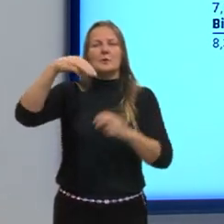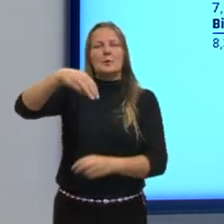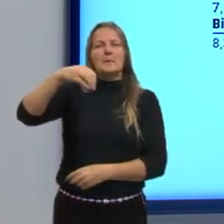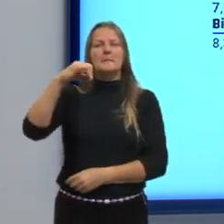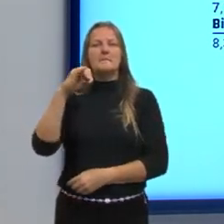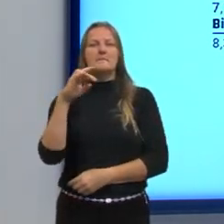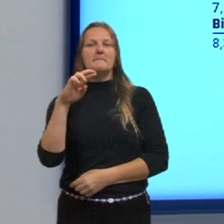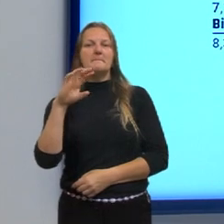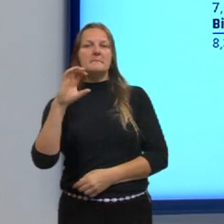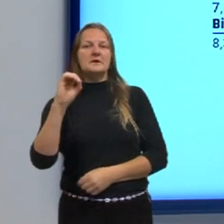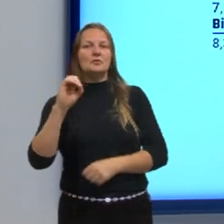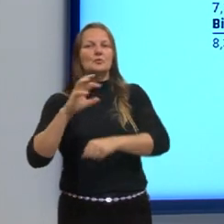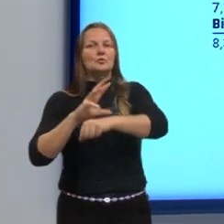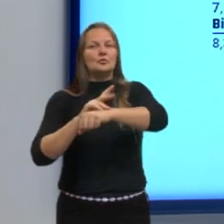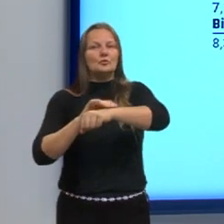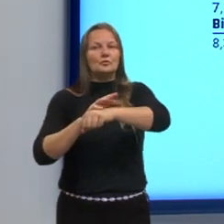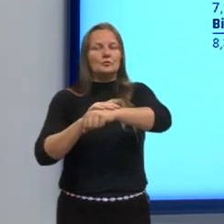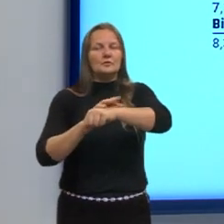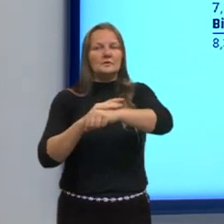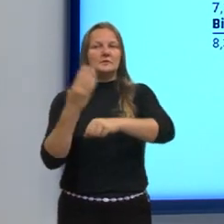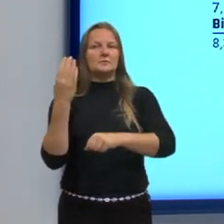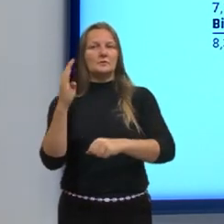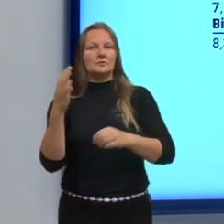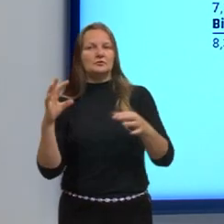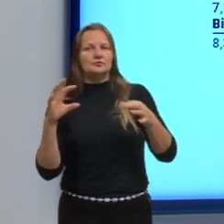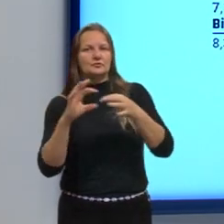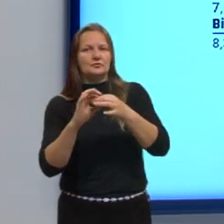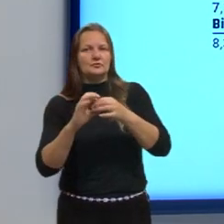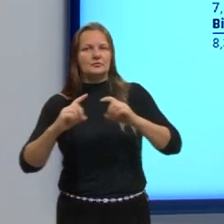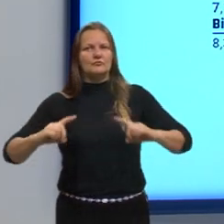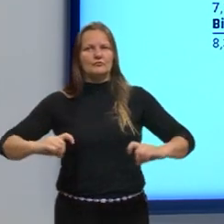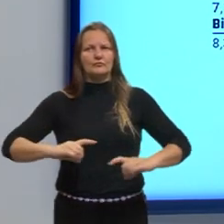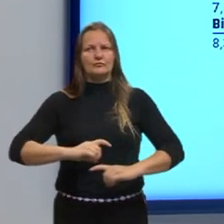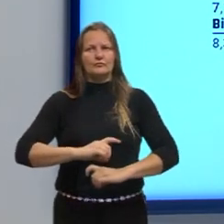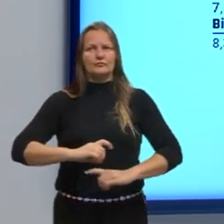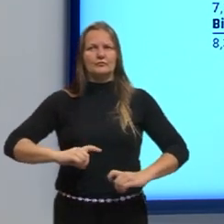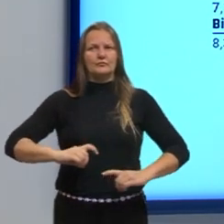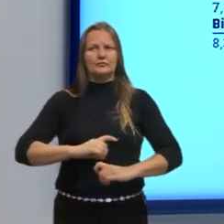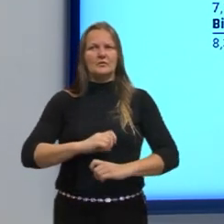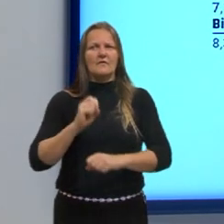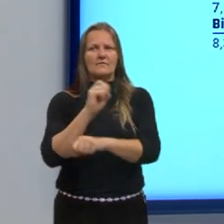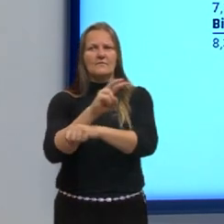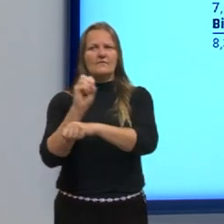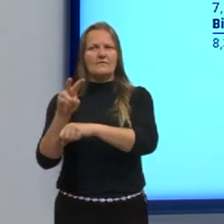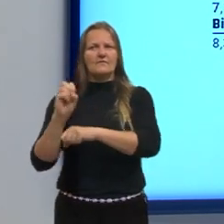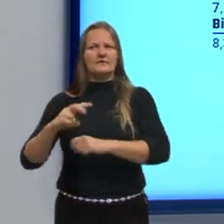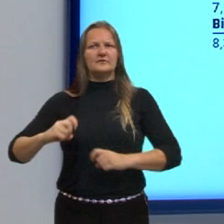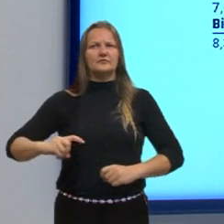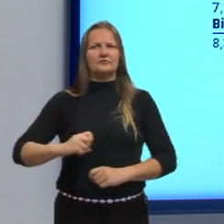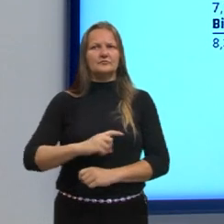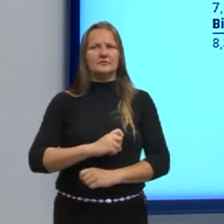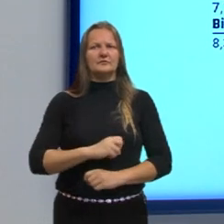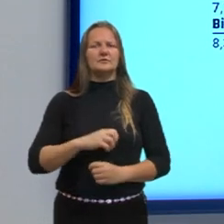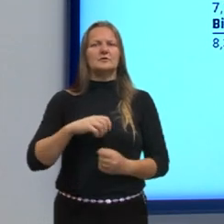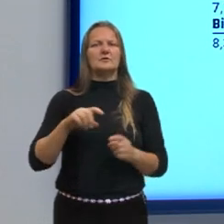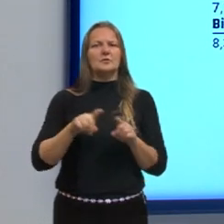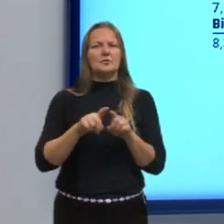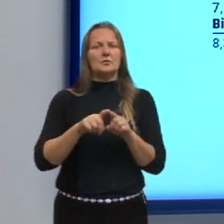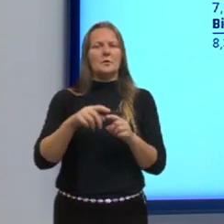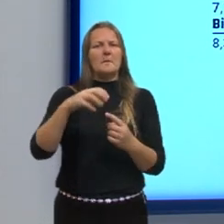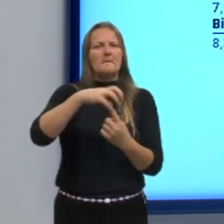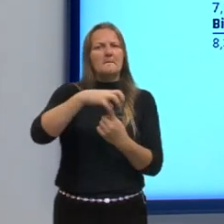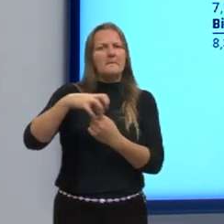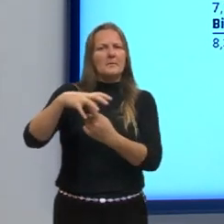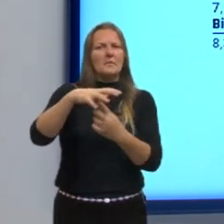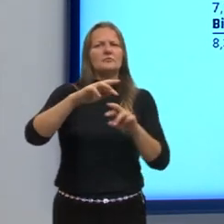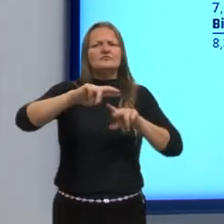Microbiologia e doenças associadas, então, aos micro-organismos, aos vírus, às bactérias, protozoários, enfim,